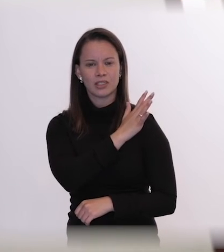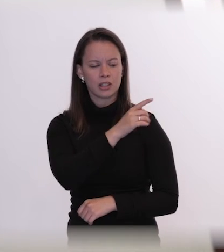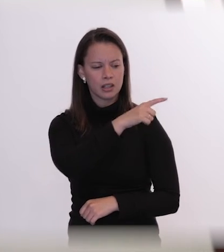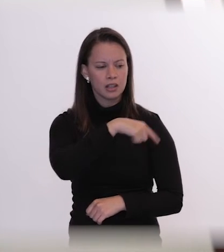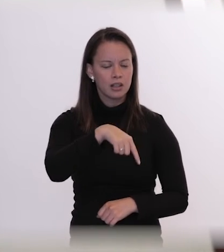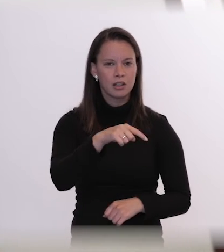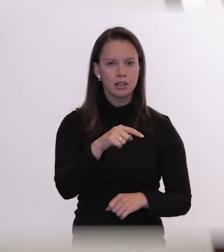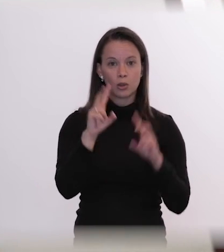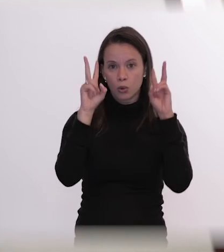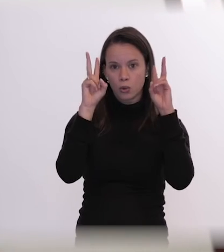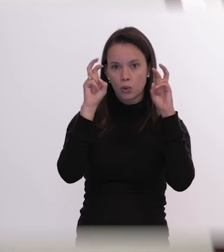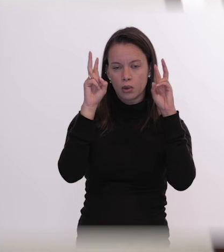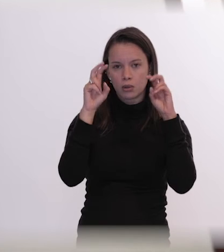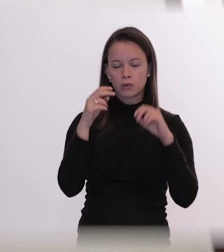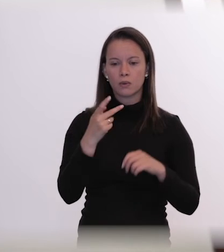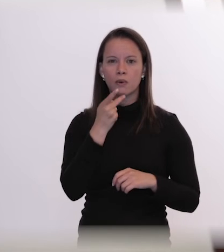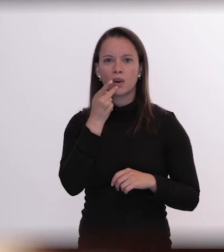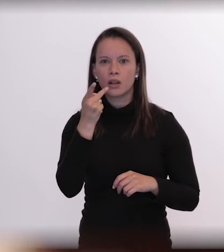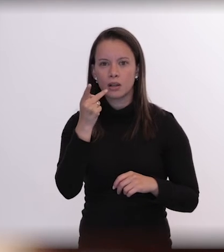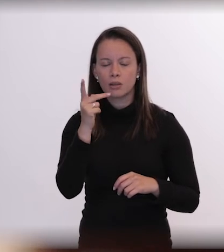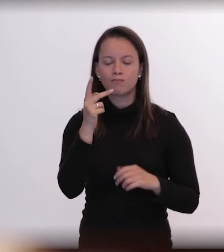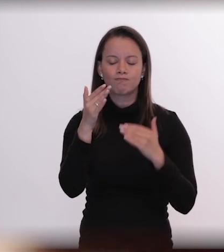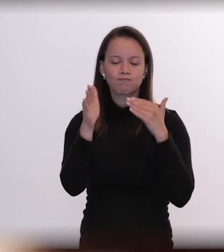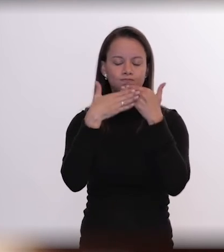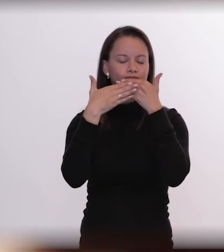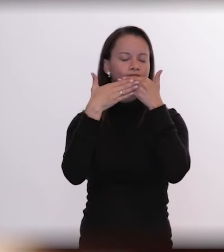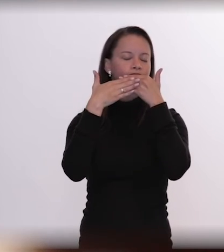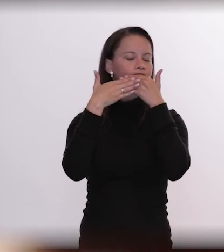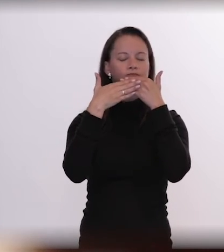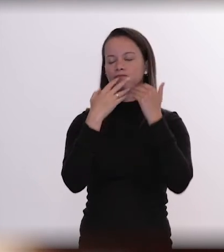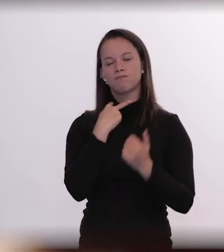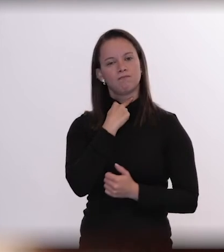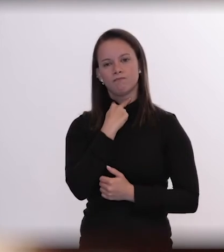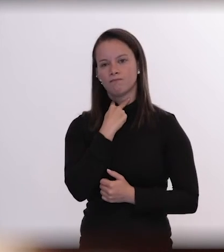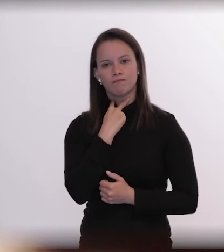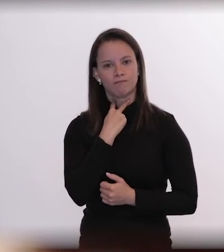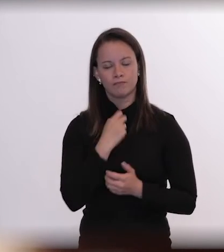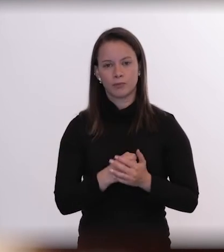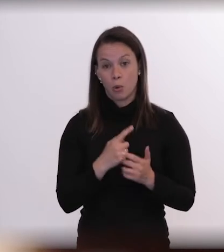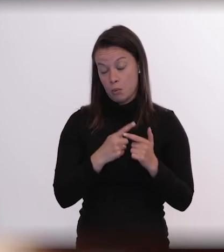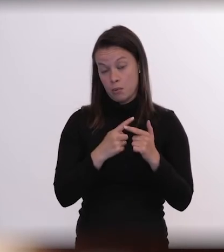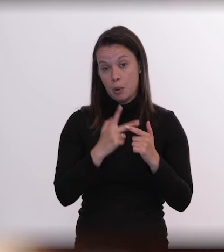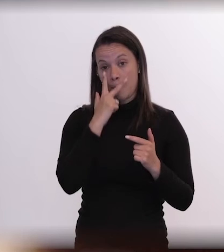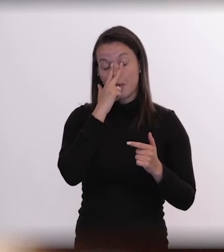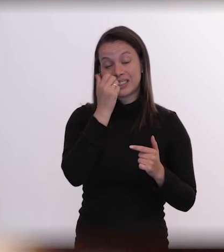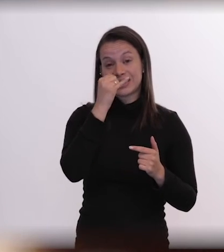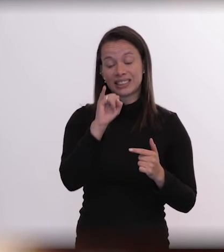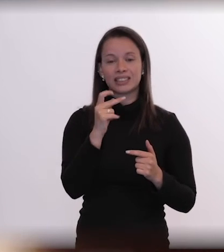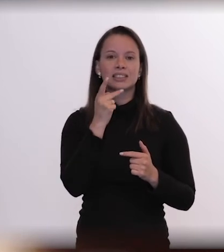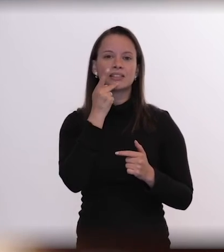falar do caso porque isso pode aumentar o índice